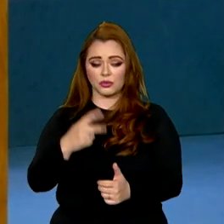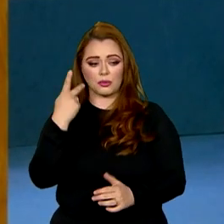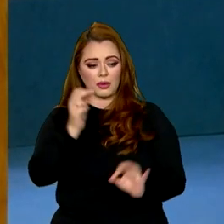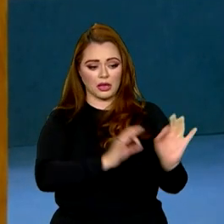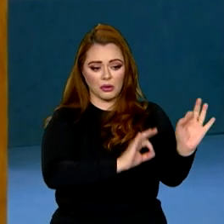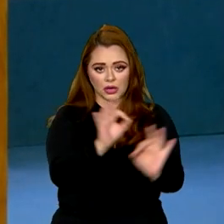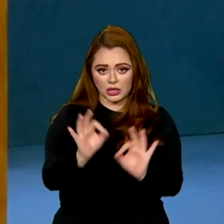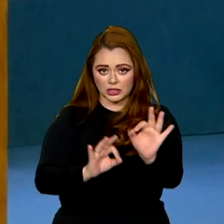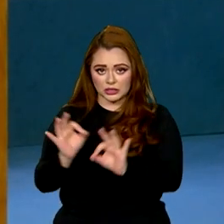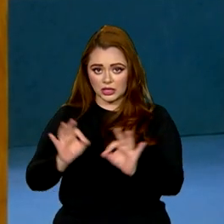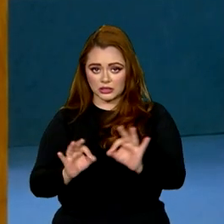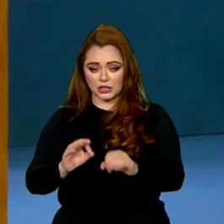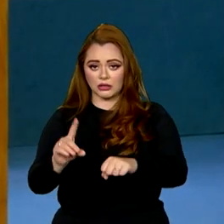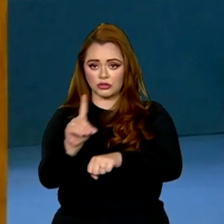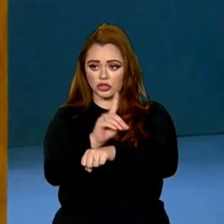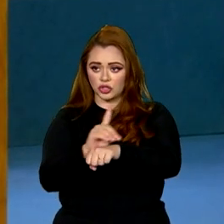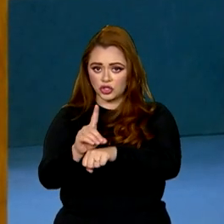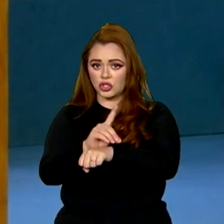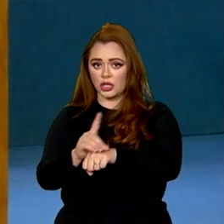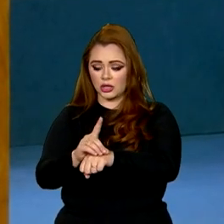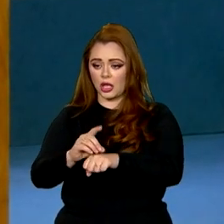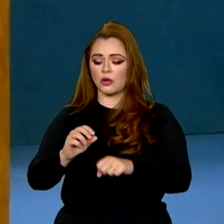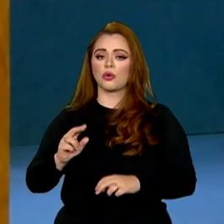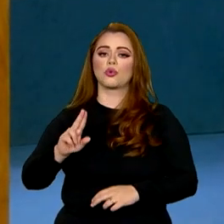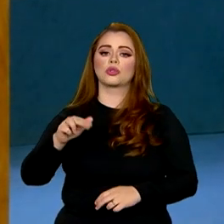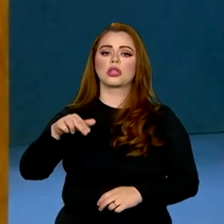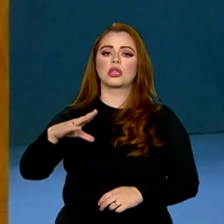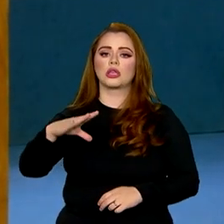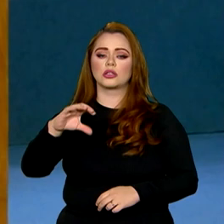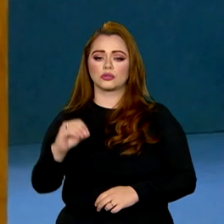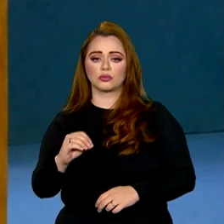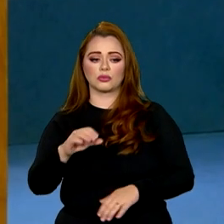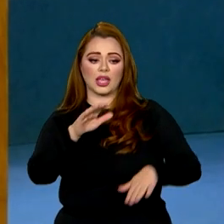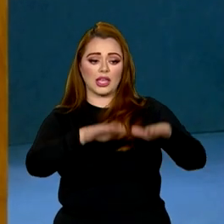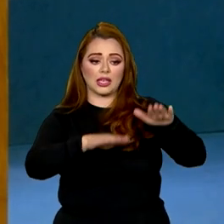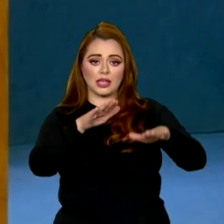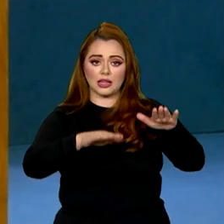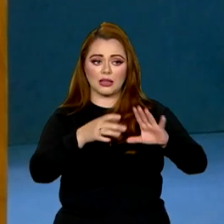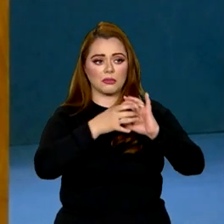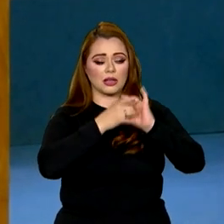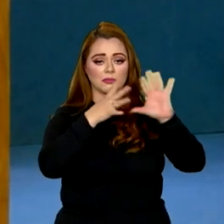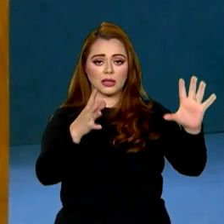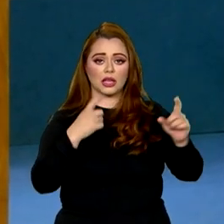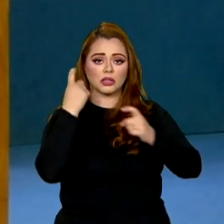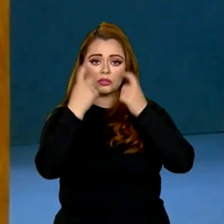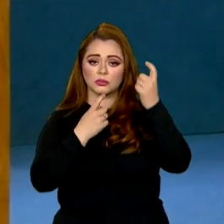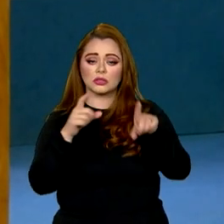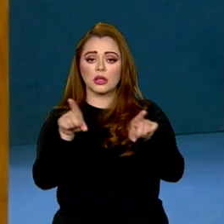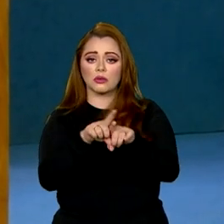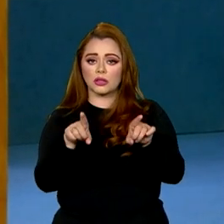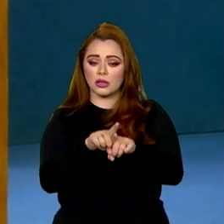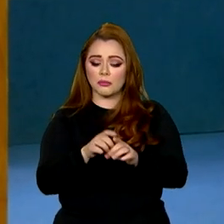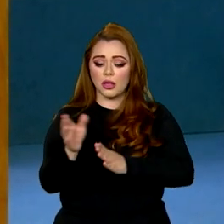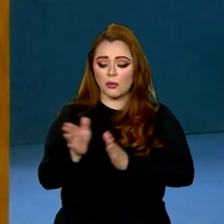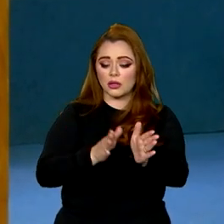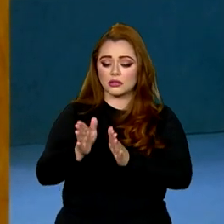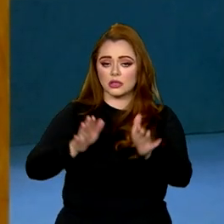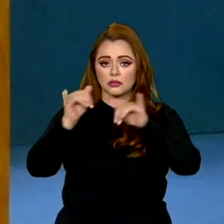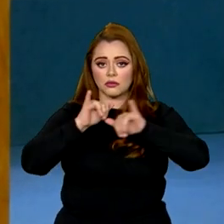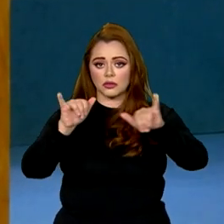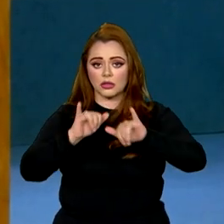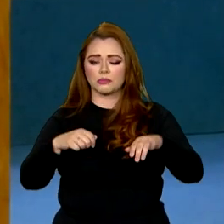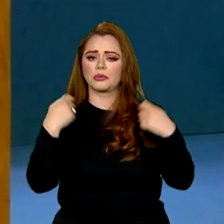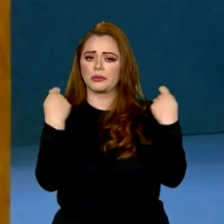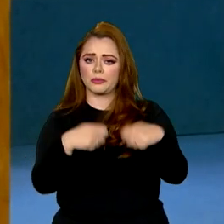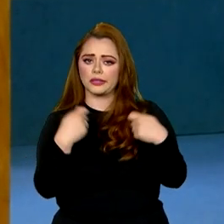plataformas digitais da Unesco equilibra a liberdade de expressão e o acesso à informação com a necessidade de